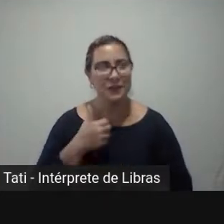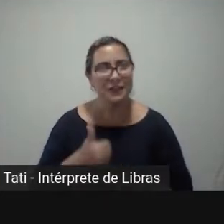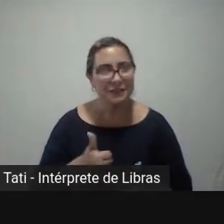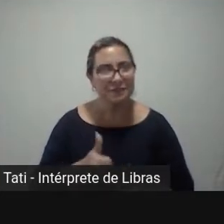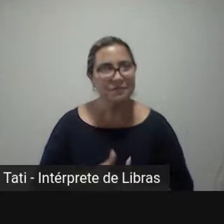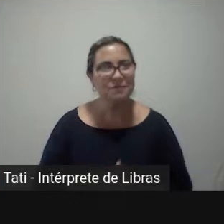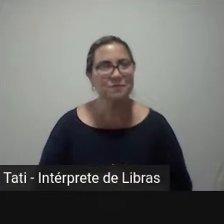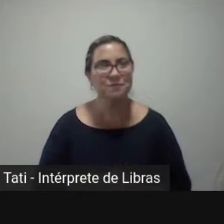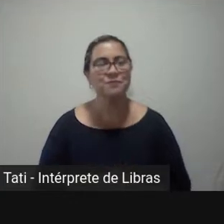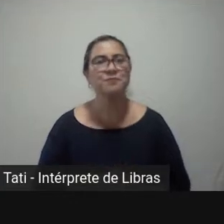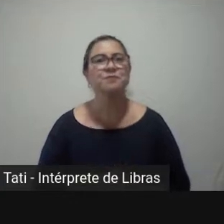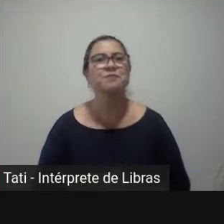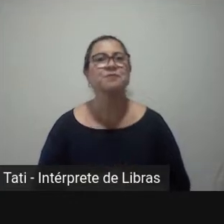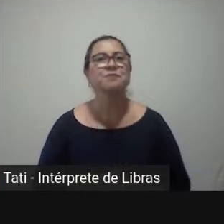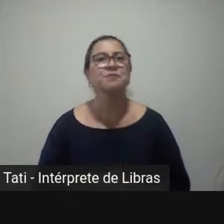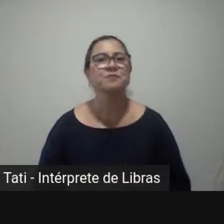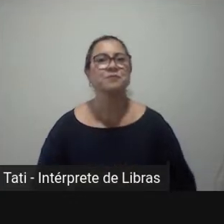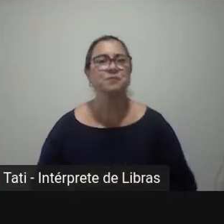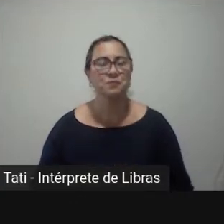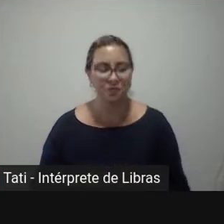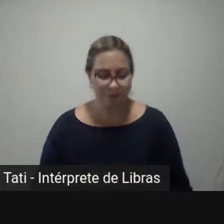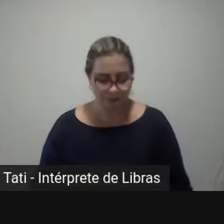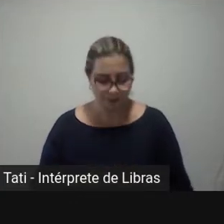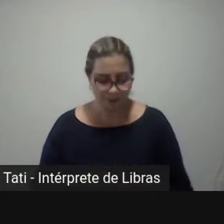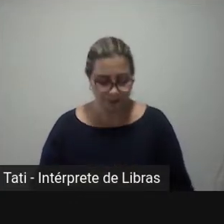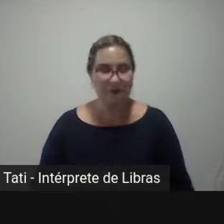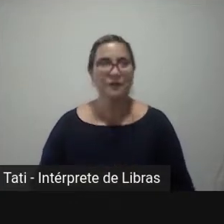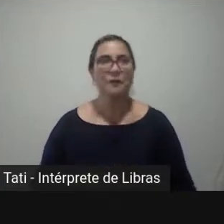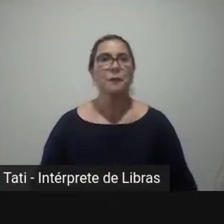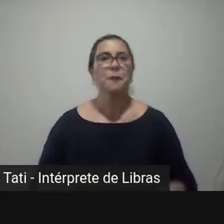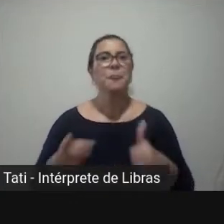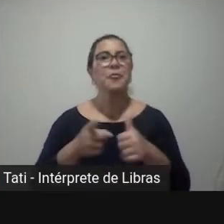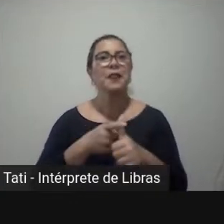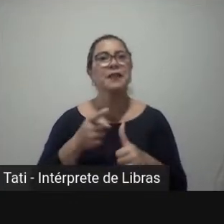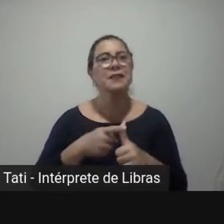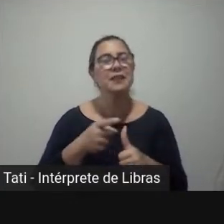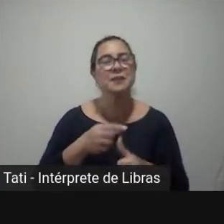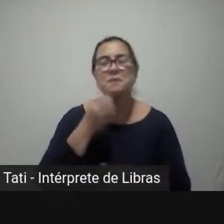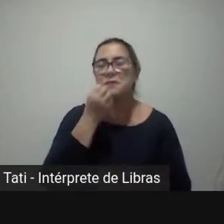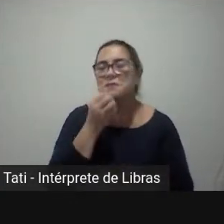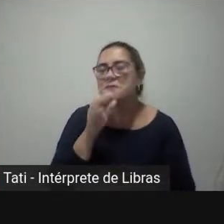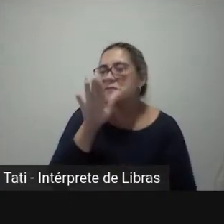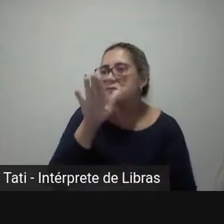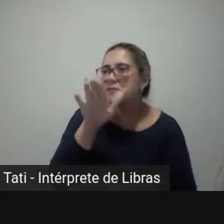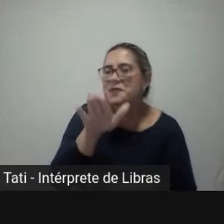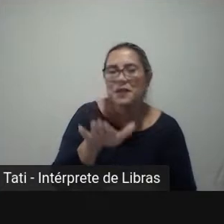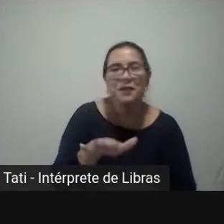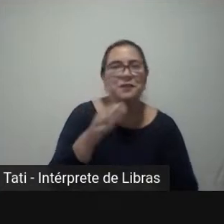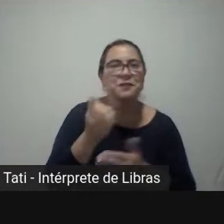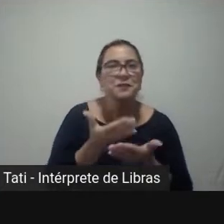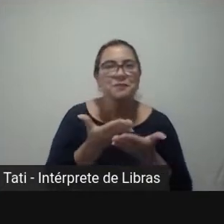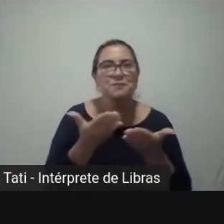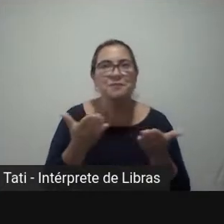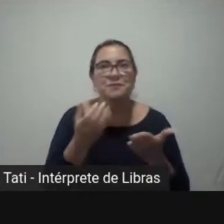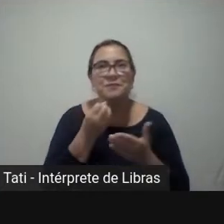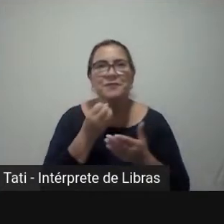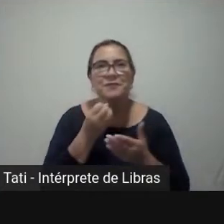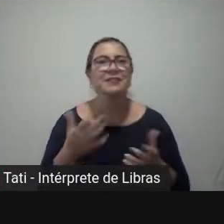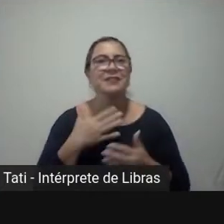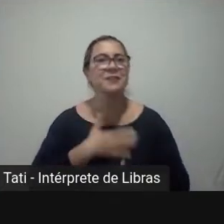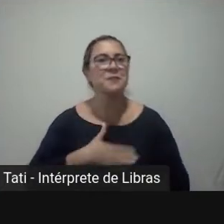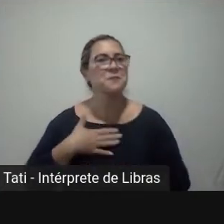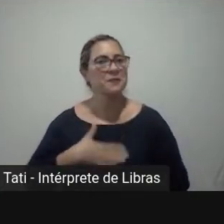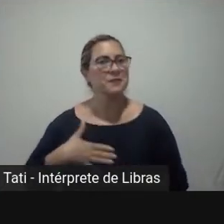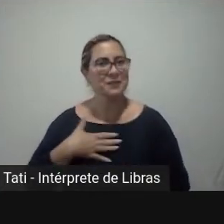Tá certo, agradeço demais, Fabiano. Primeiramente, boa tarde para todas e para todos. É um prazer estar participando aqui do